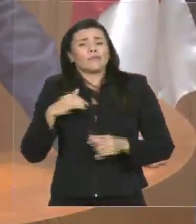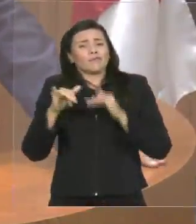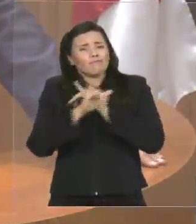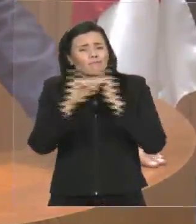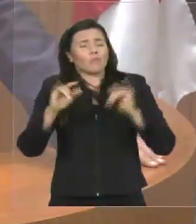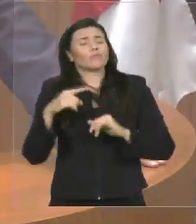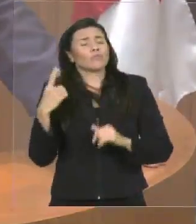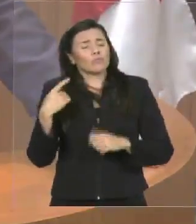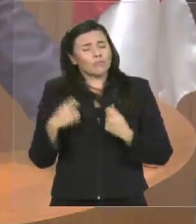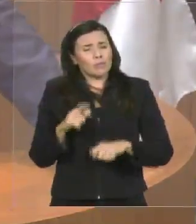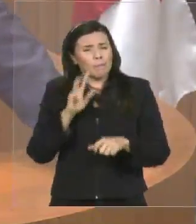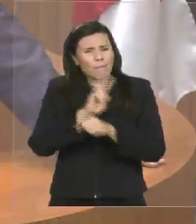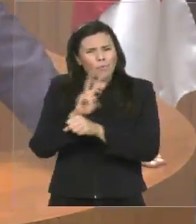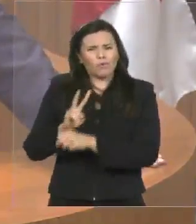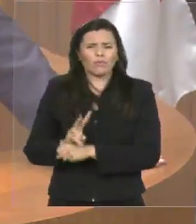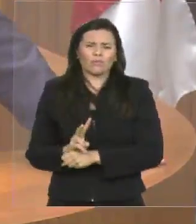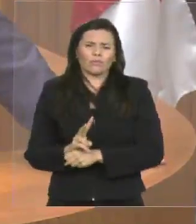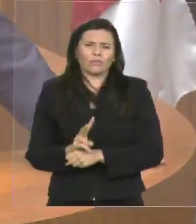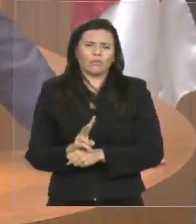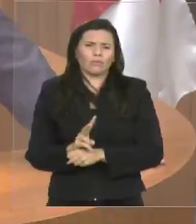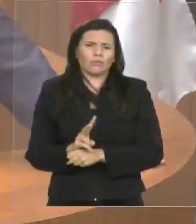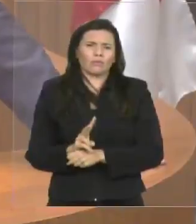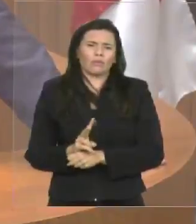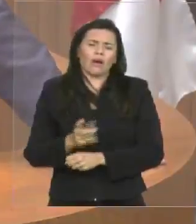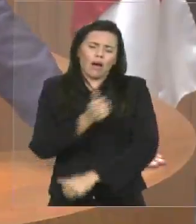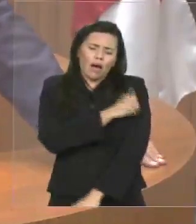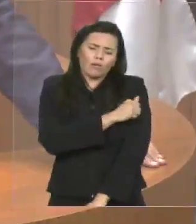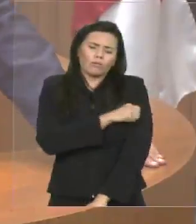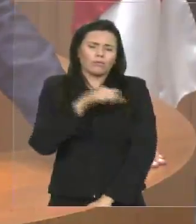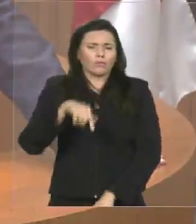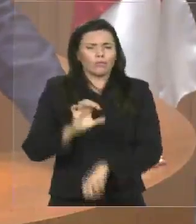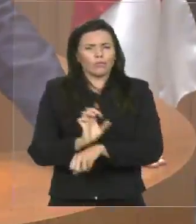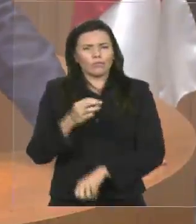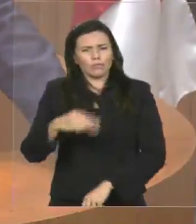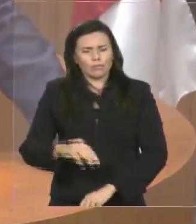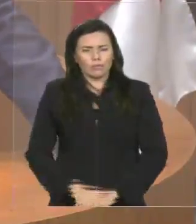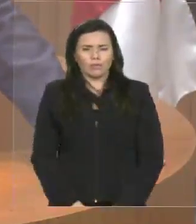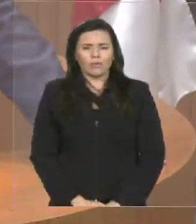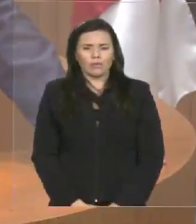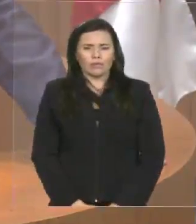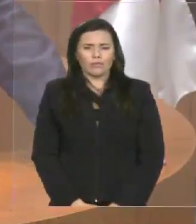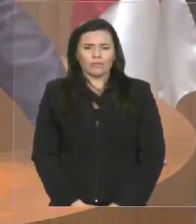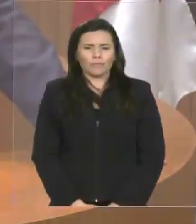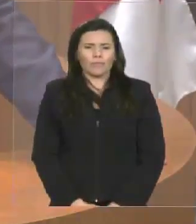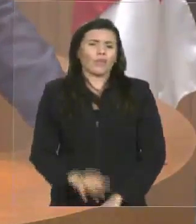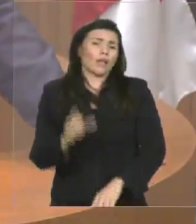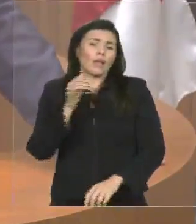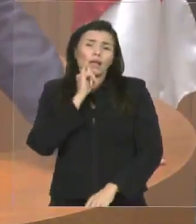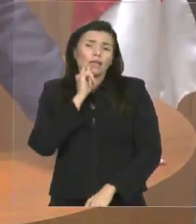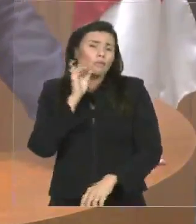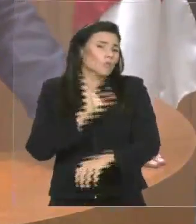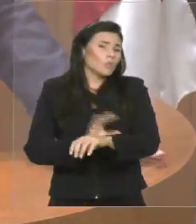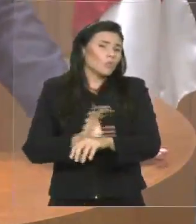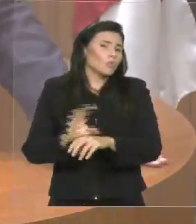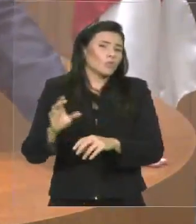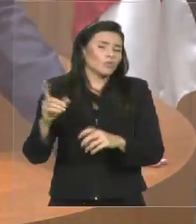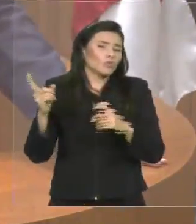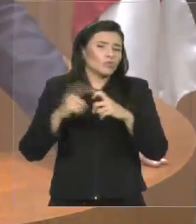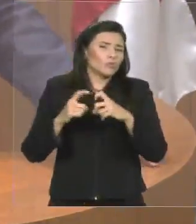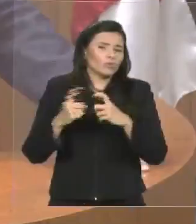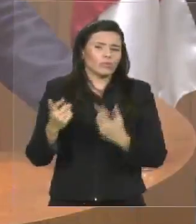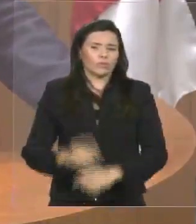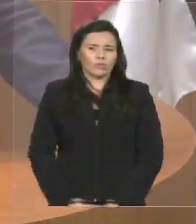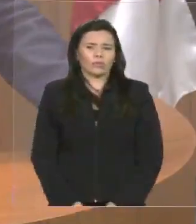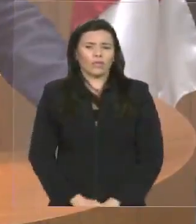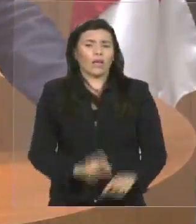de medicina. E isso reforça a possibilidade de ingresso dos estudantes. Eu disse a semana passada